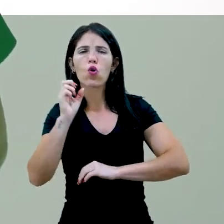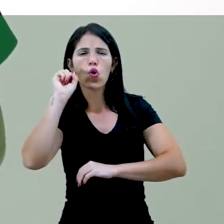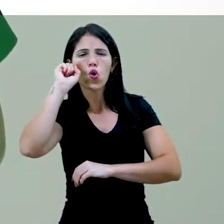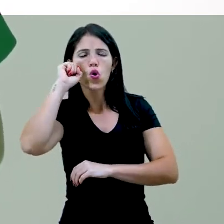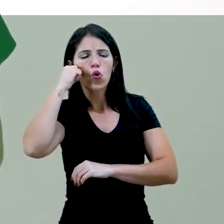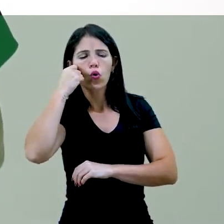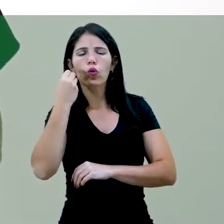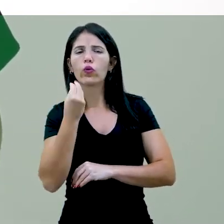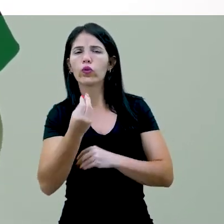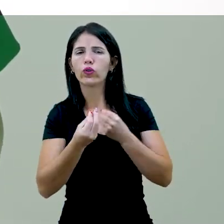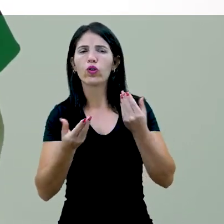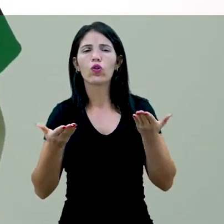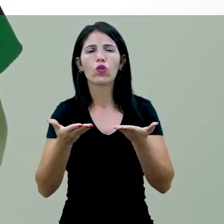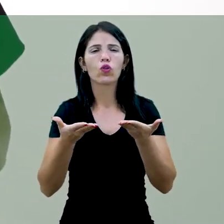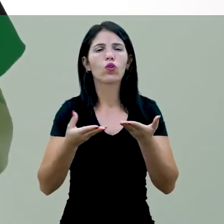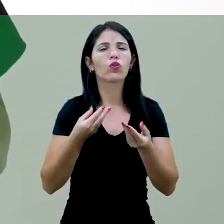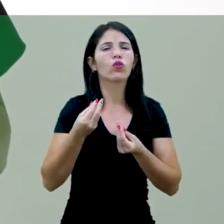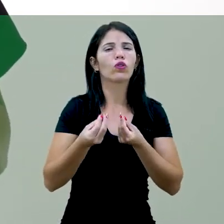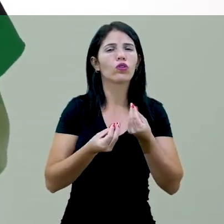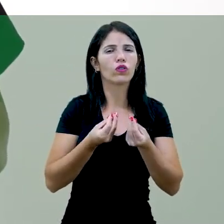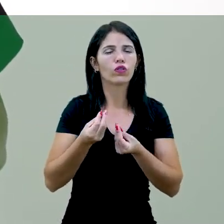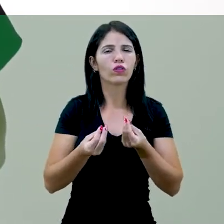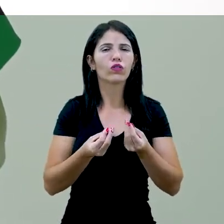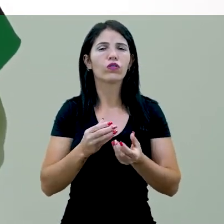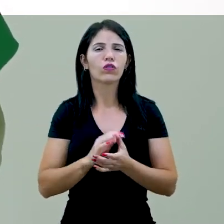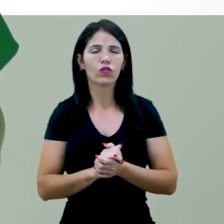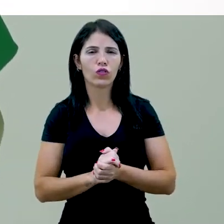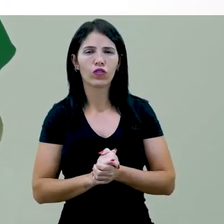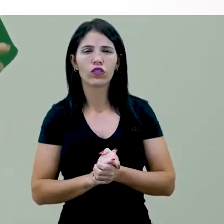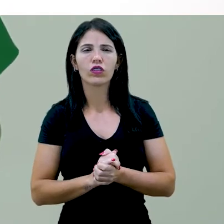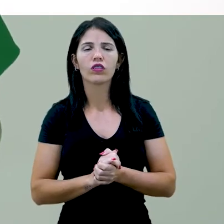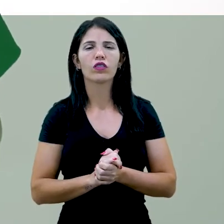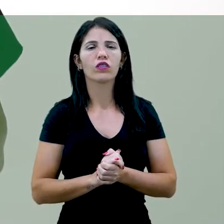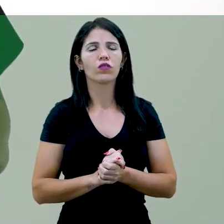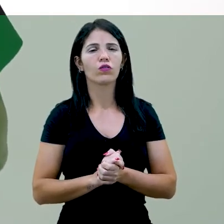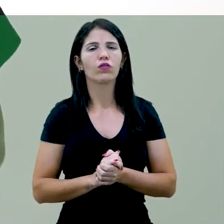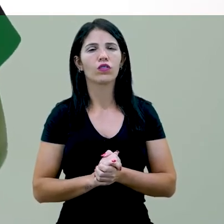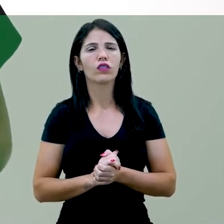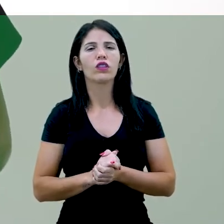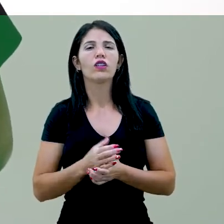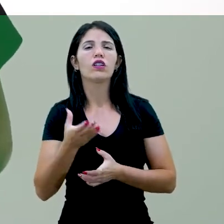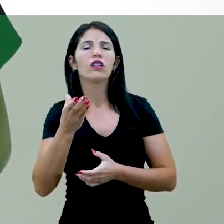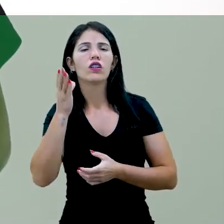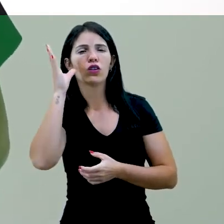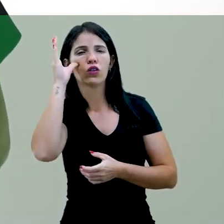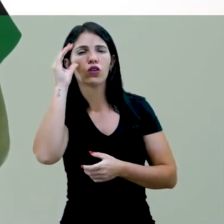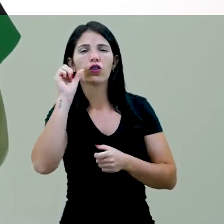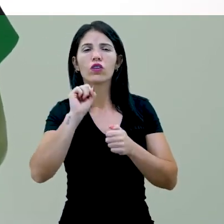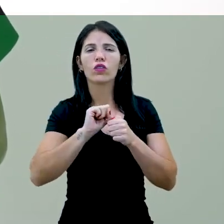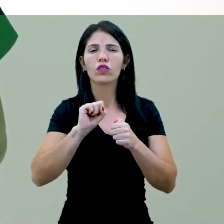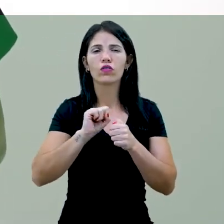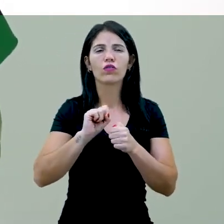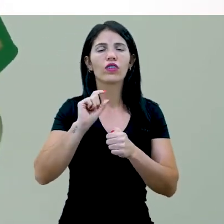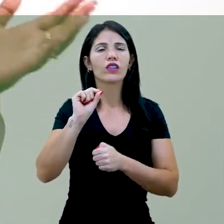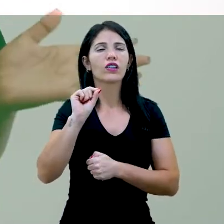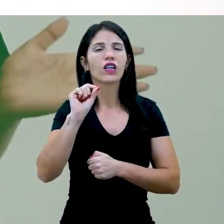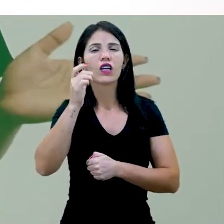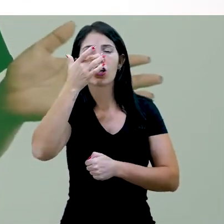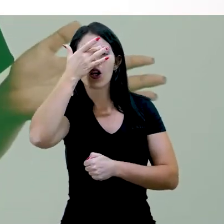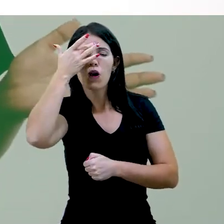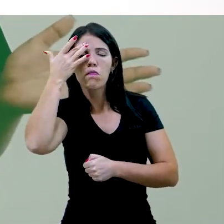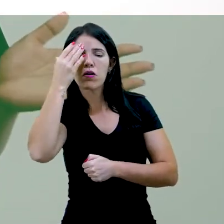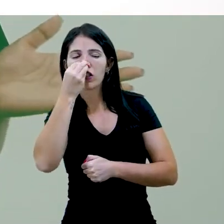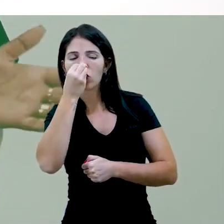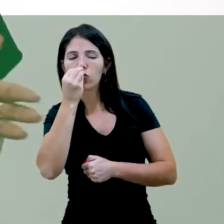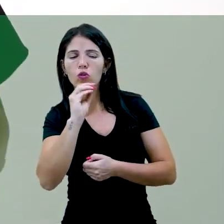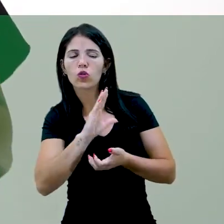e Silva, hoje funciona como uma espécie de sistema de convergência de interesses, fazendo com que o racismo, de um lado,